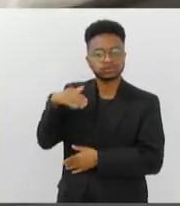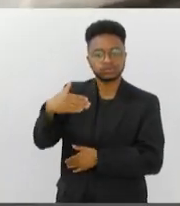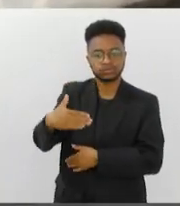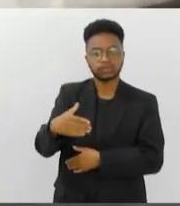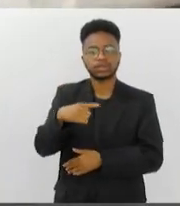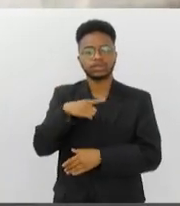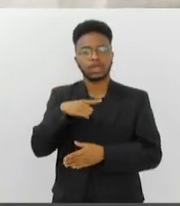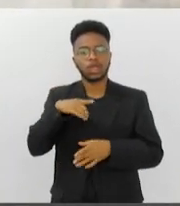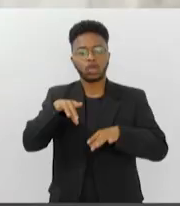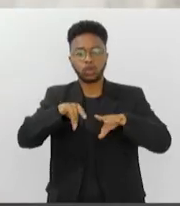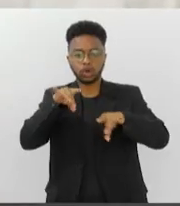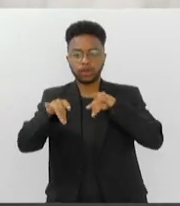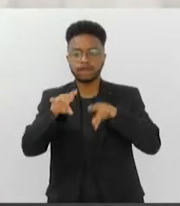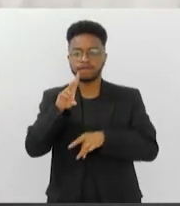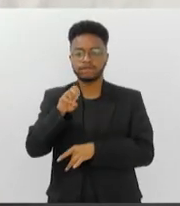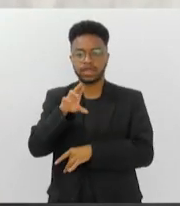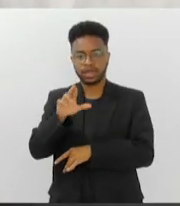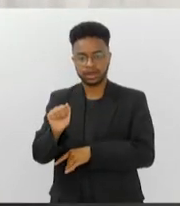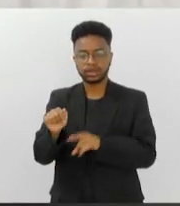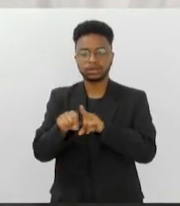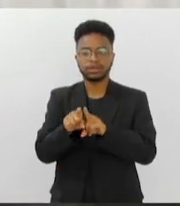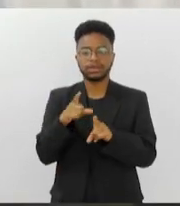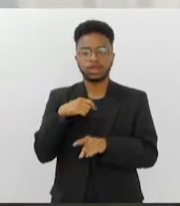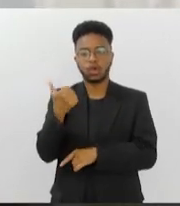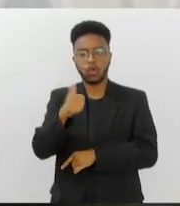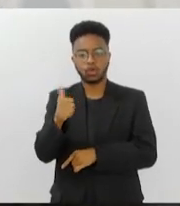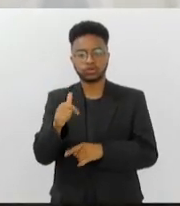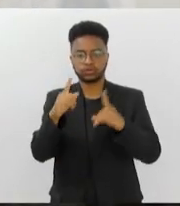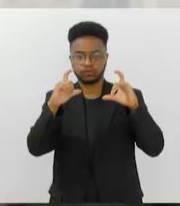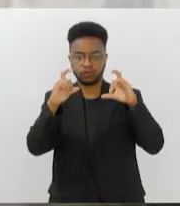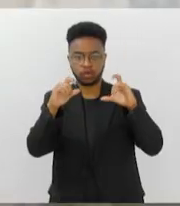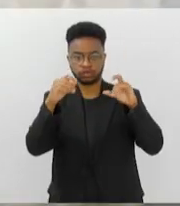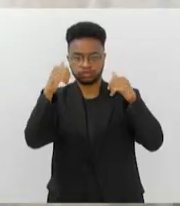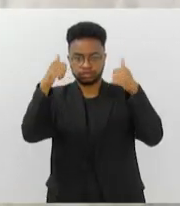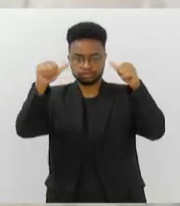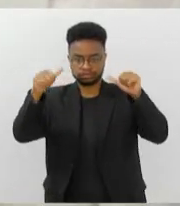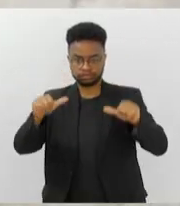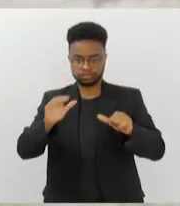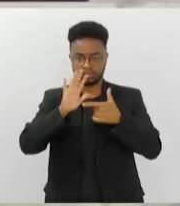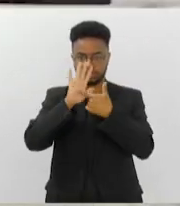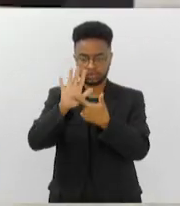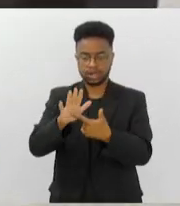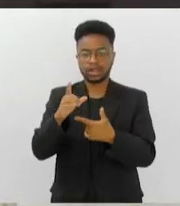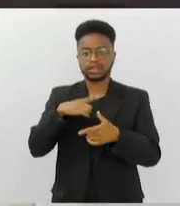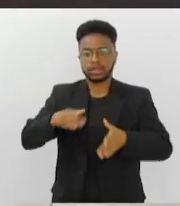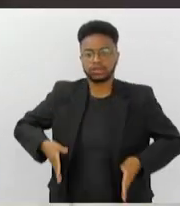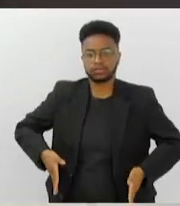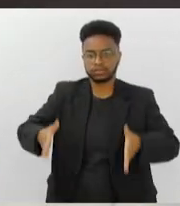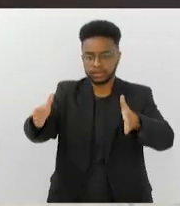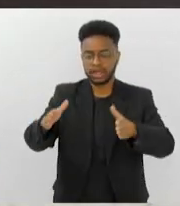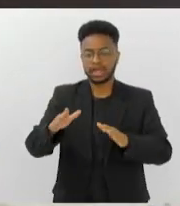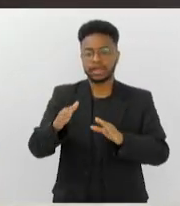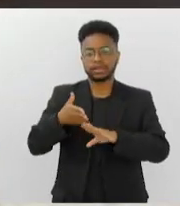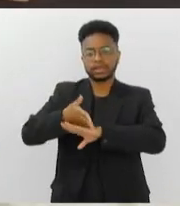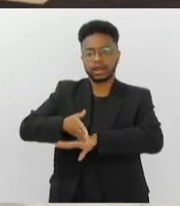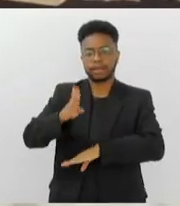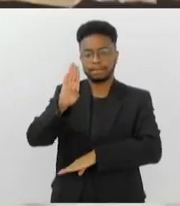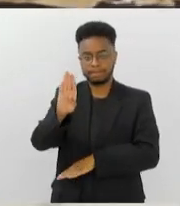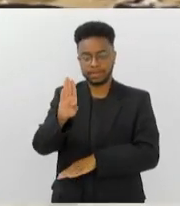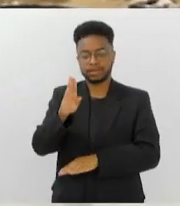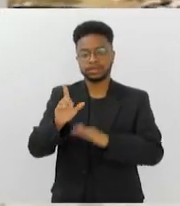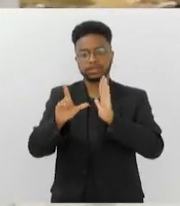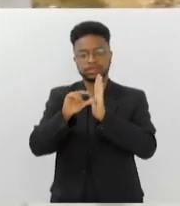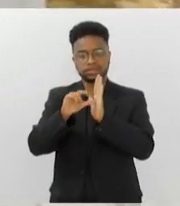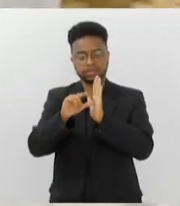Simões e é composta por 11 fotografias. A exposição pode ser vista no corredor do Acesso B da Estação Central do Brasil